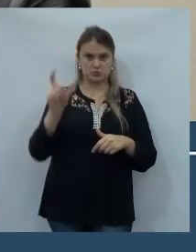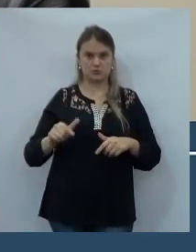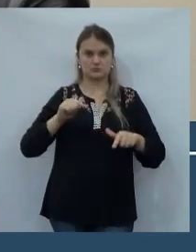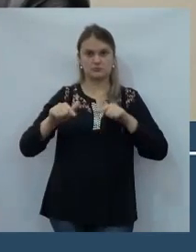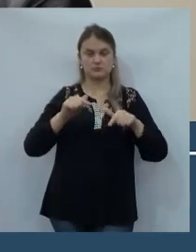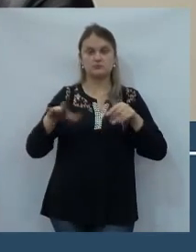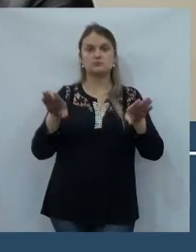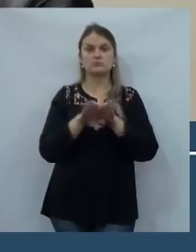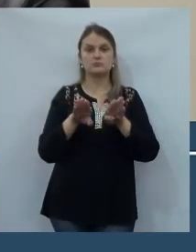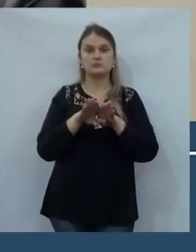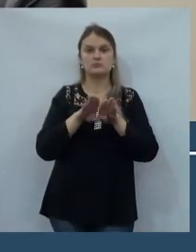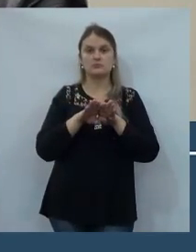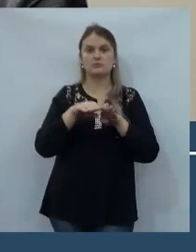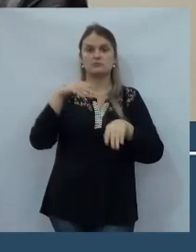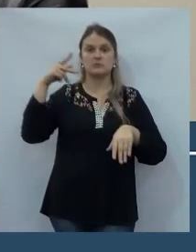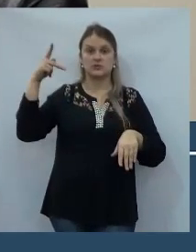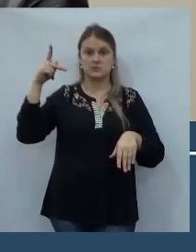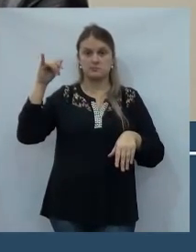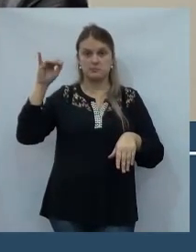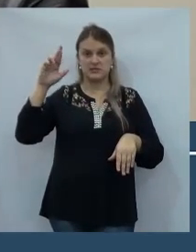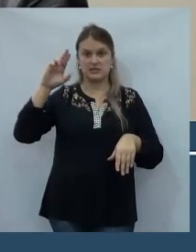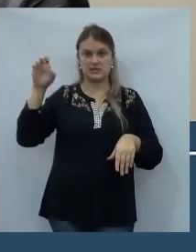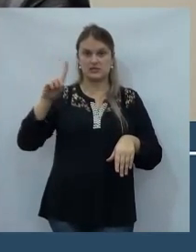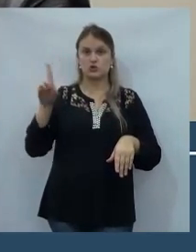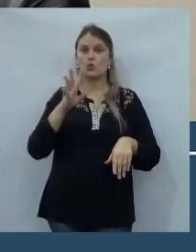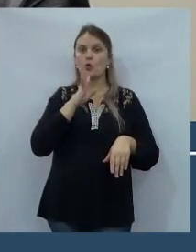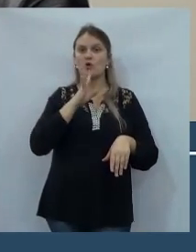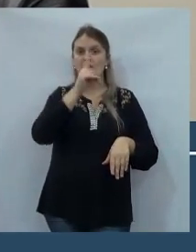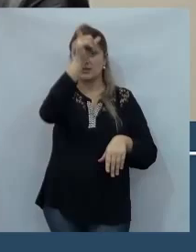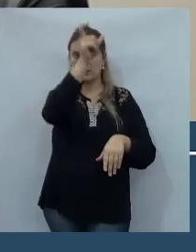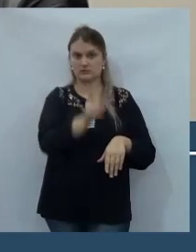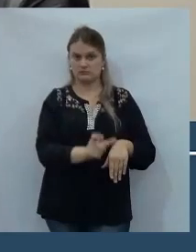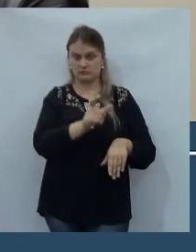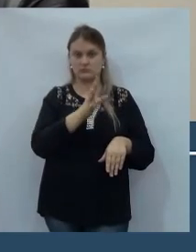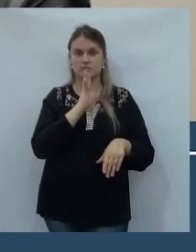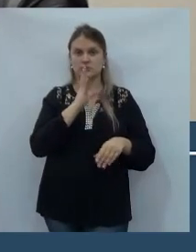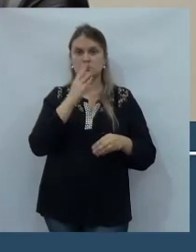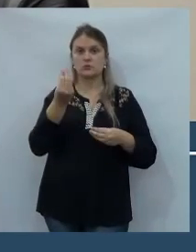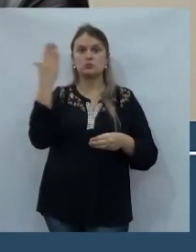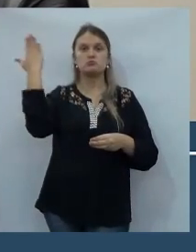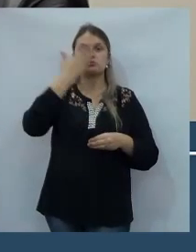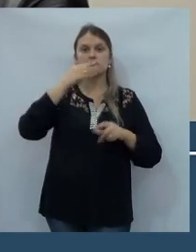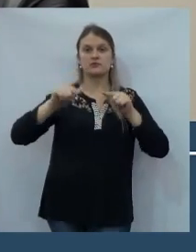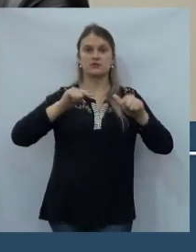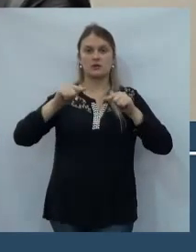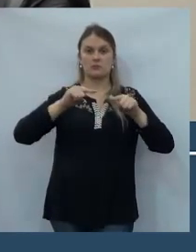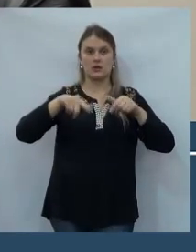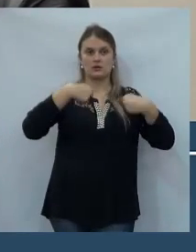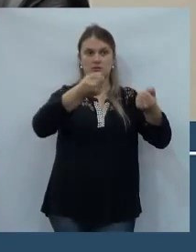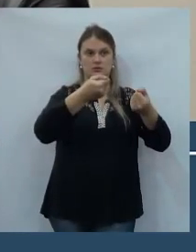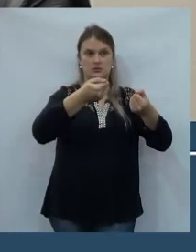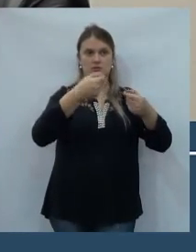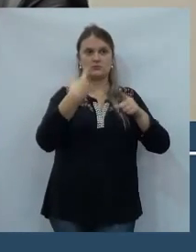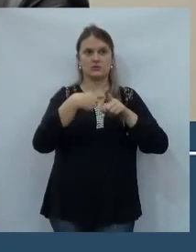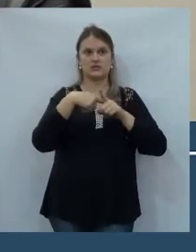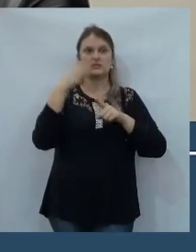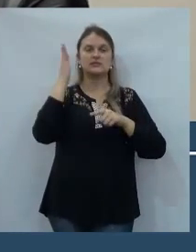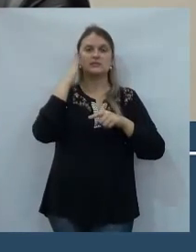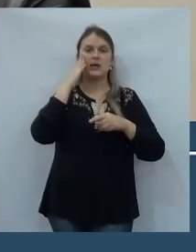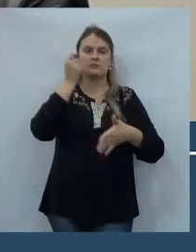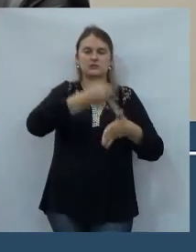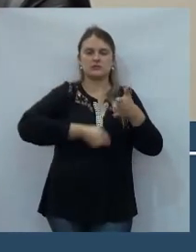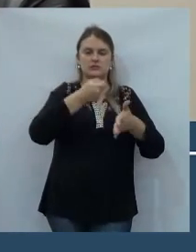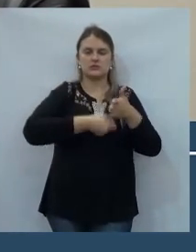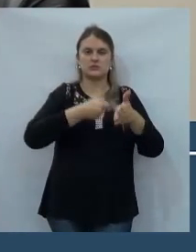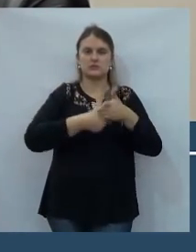é que o Júlio Adilson Pires é prova incontestável do trabalho que ele deu ao Pires. O Pires sabe que ele cobrava dia e